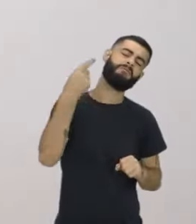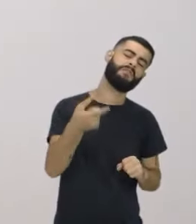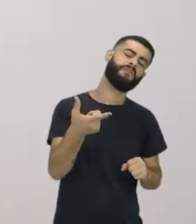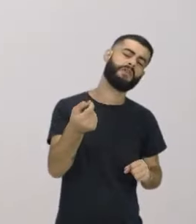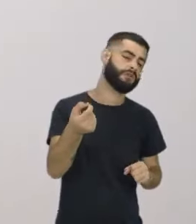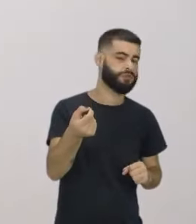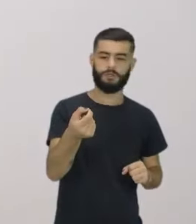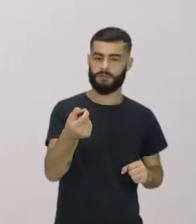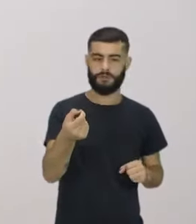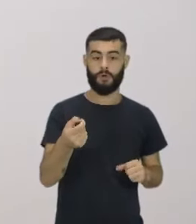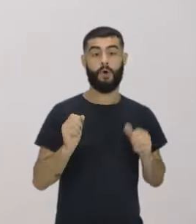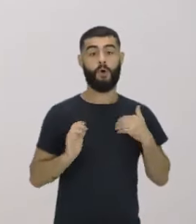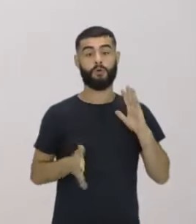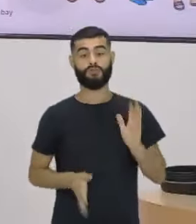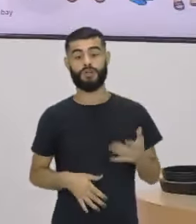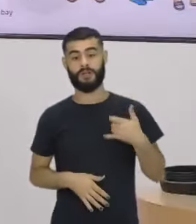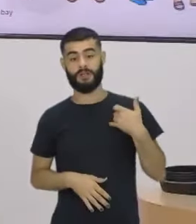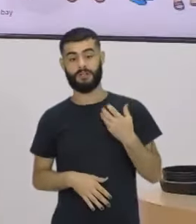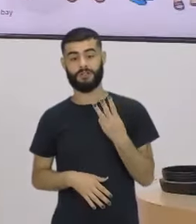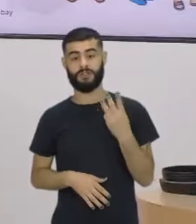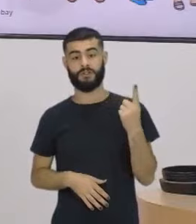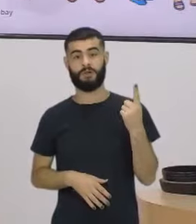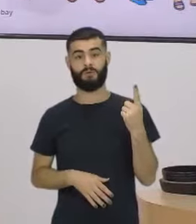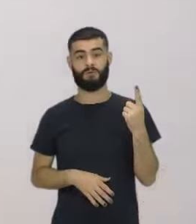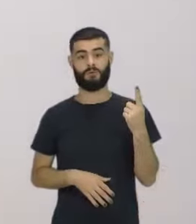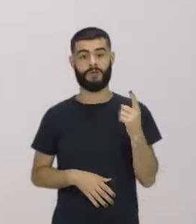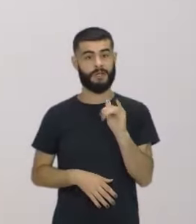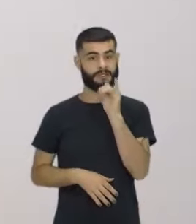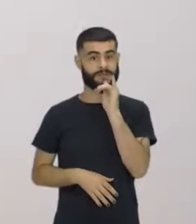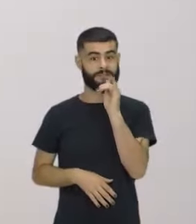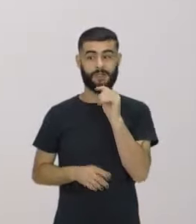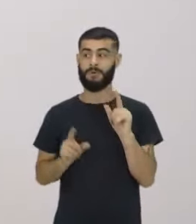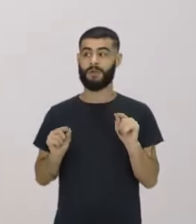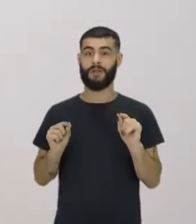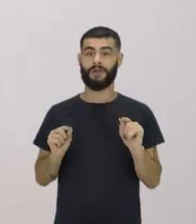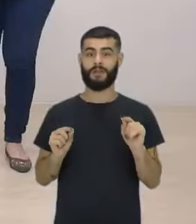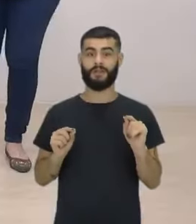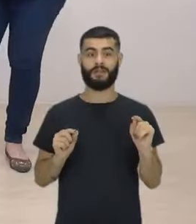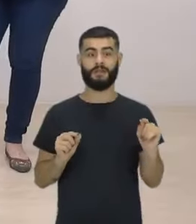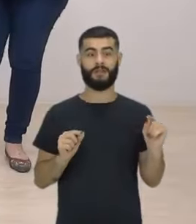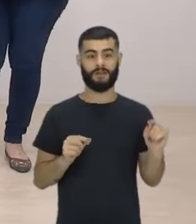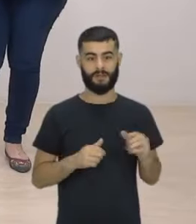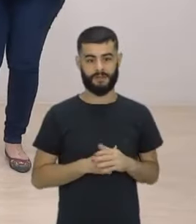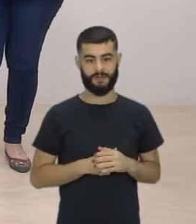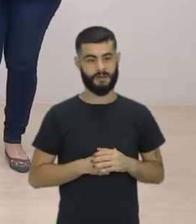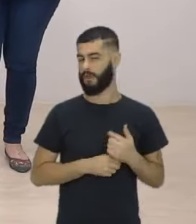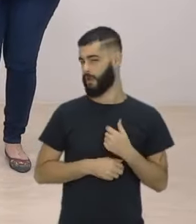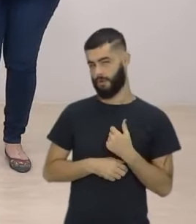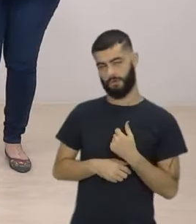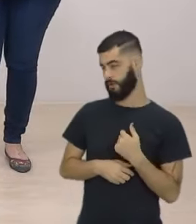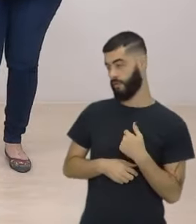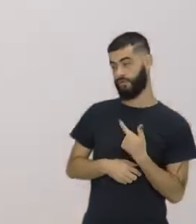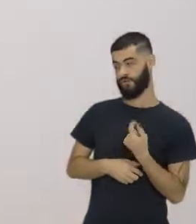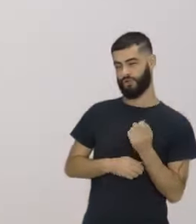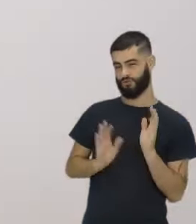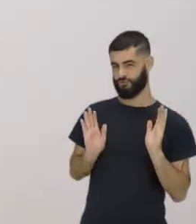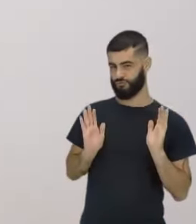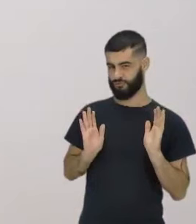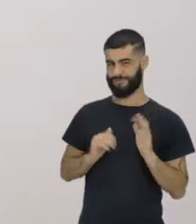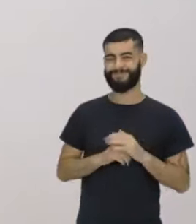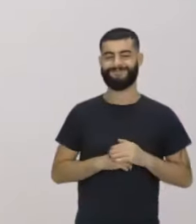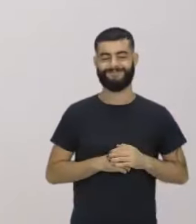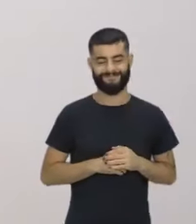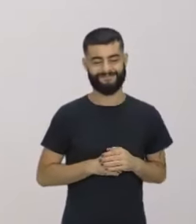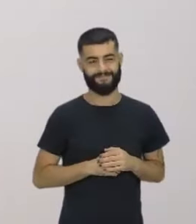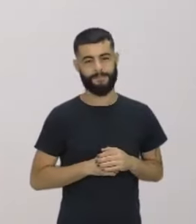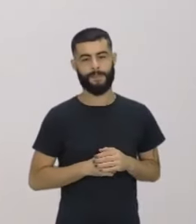a gente já fez 30 há algum tempo? Que é o caso de quem, de quem, de quem? O não é, acabei de fazer 20. Mas eu já ouvi isso, né? Os